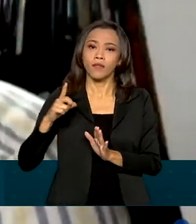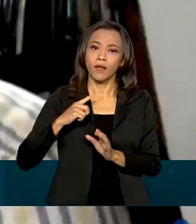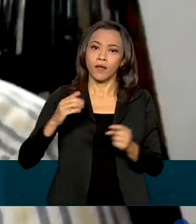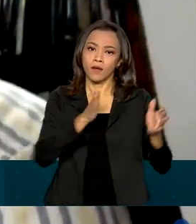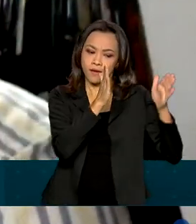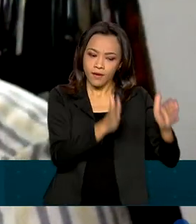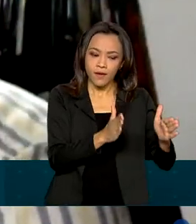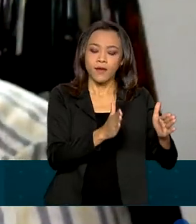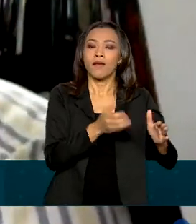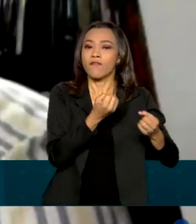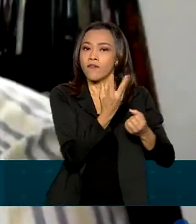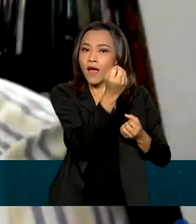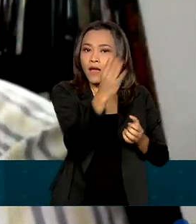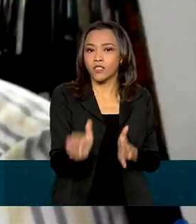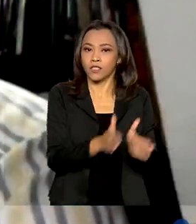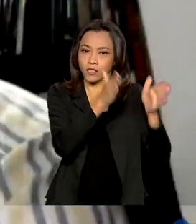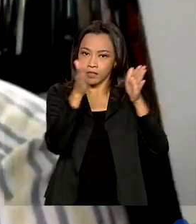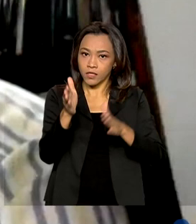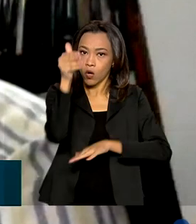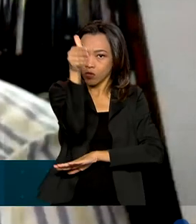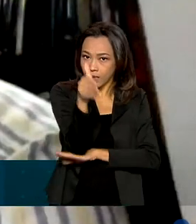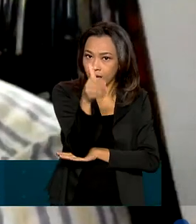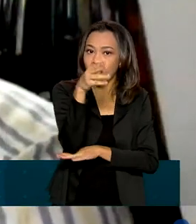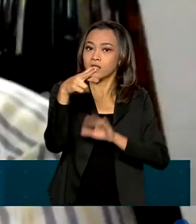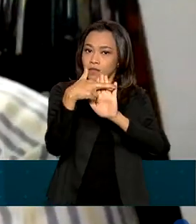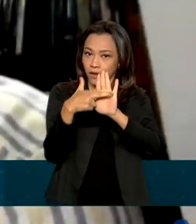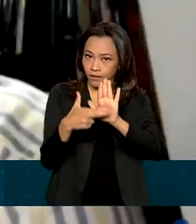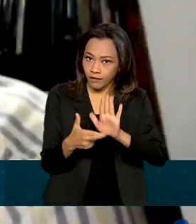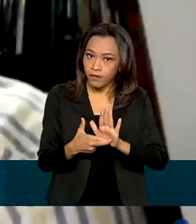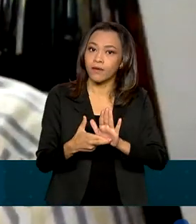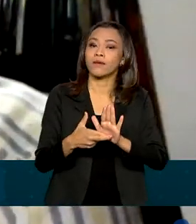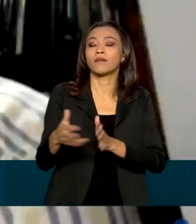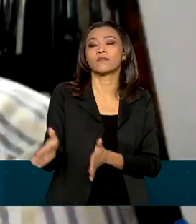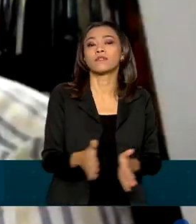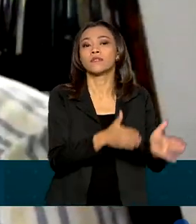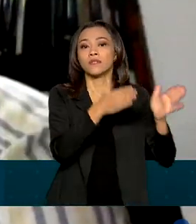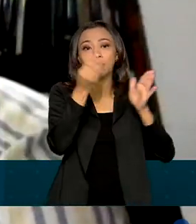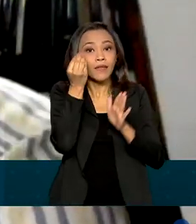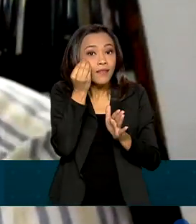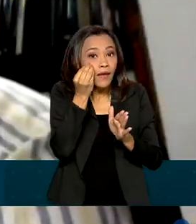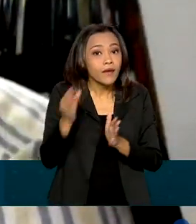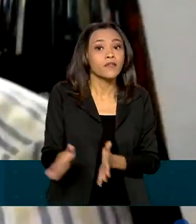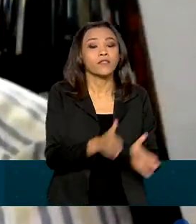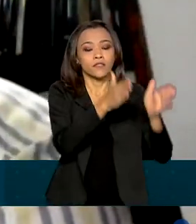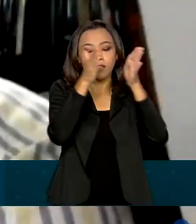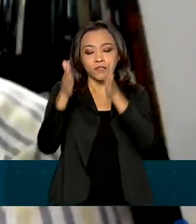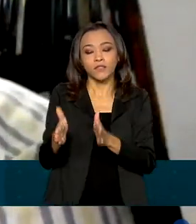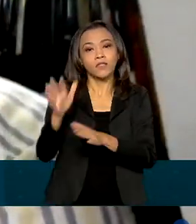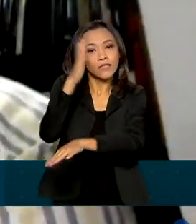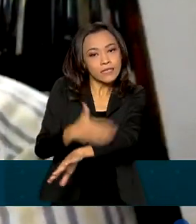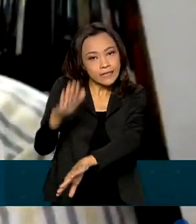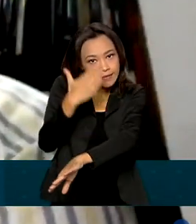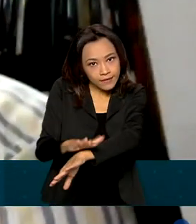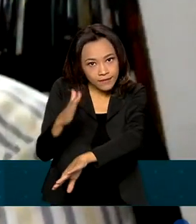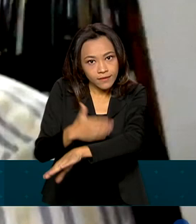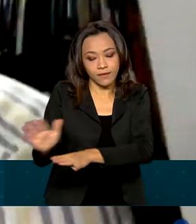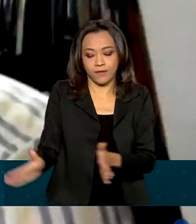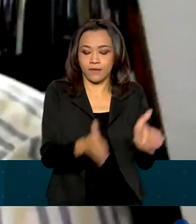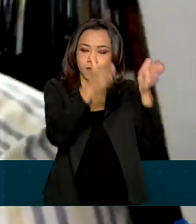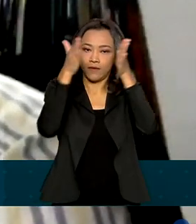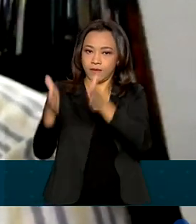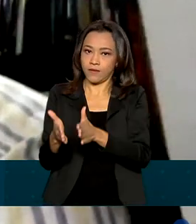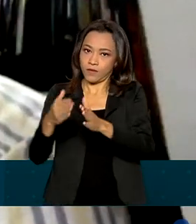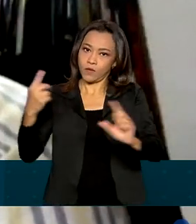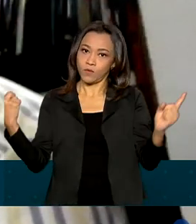fase de hospedagem, protocolo específico para as testagens, fase de treino, de jogo